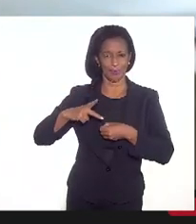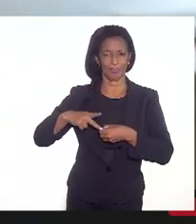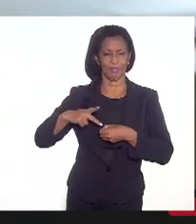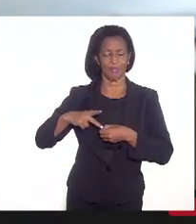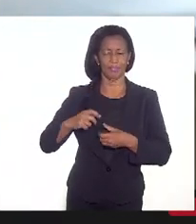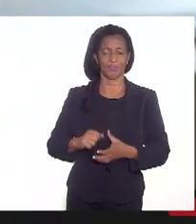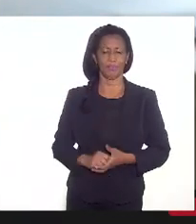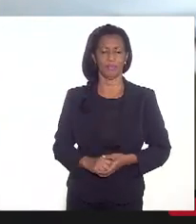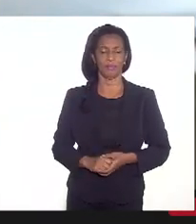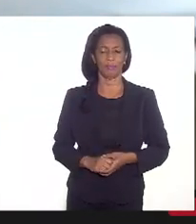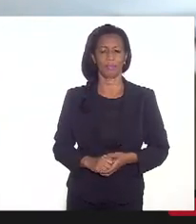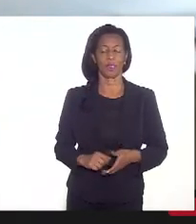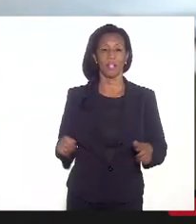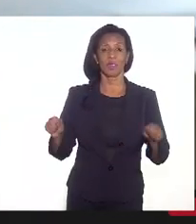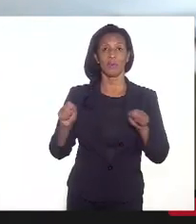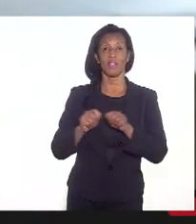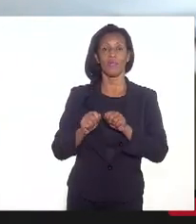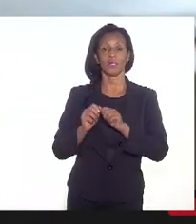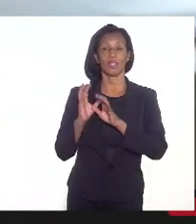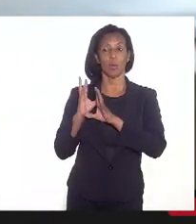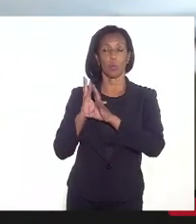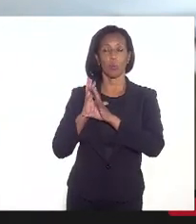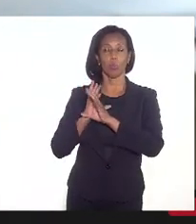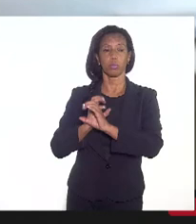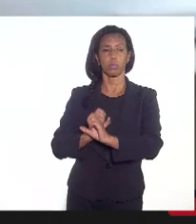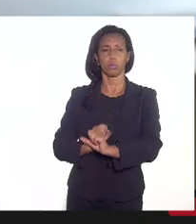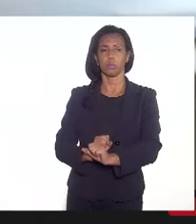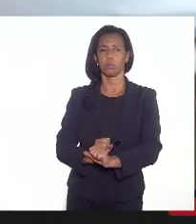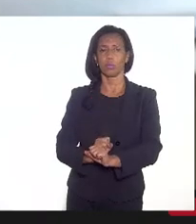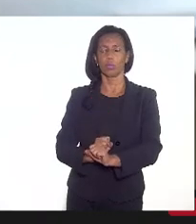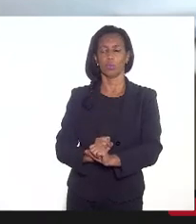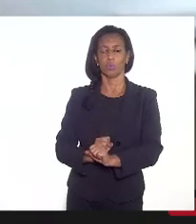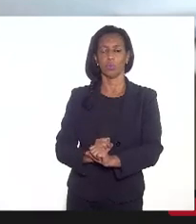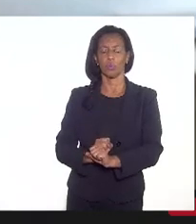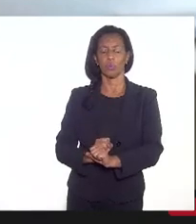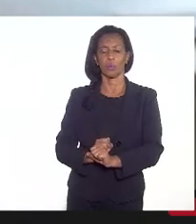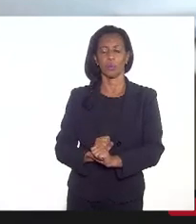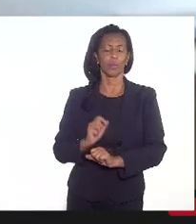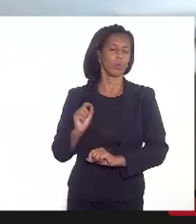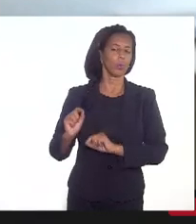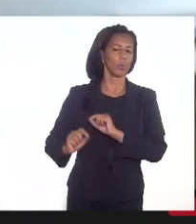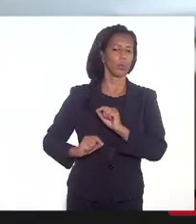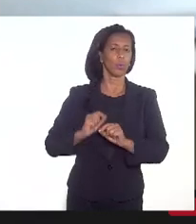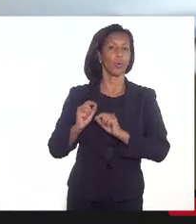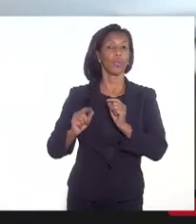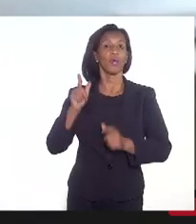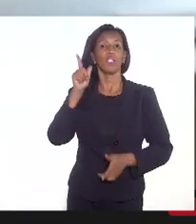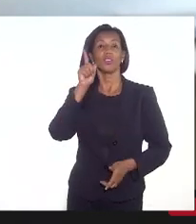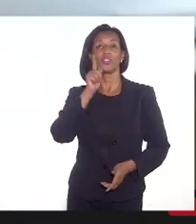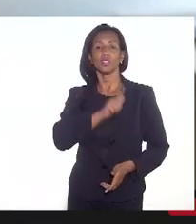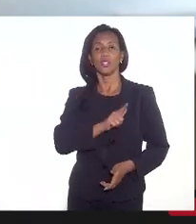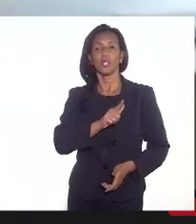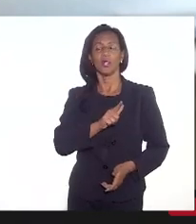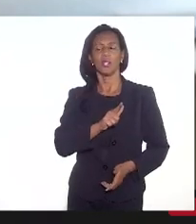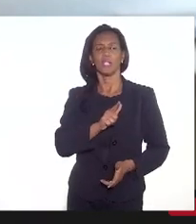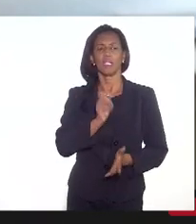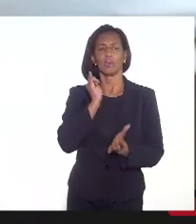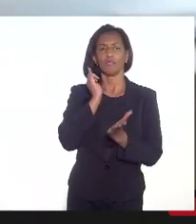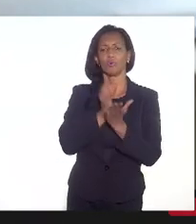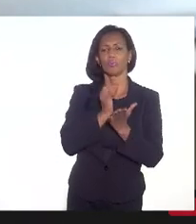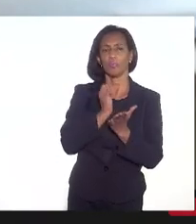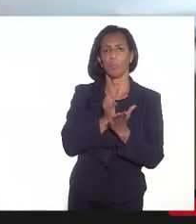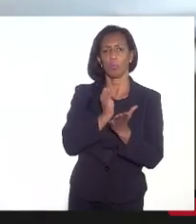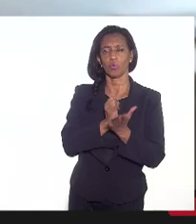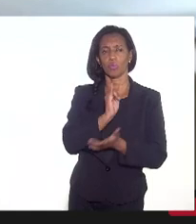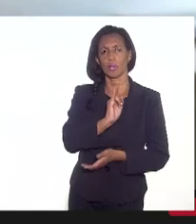e fazer um cálculo de que que se inseriria de ganho real de ICMS sobre isso,